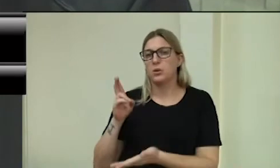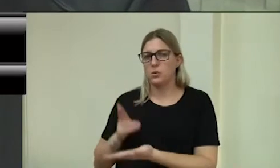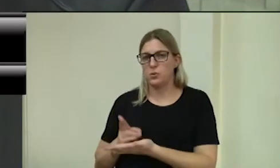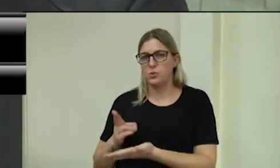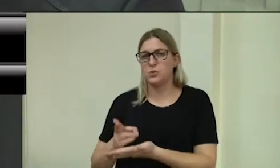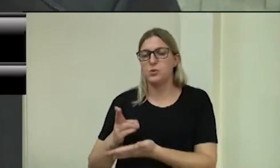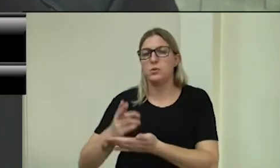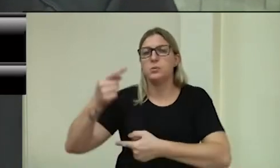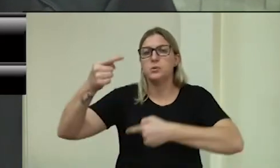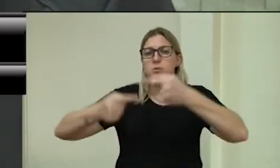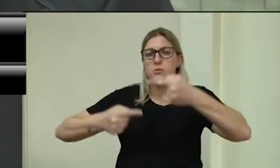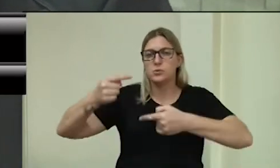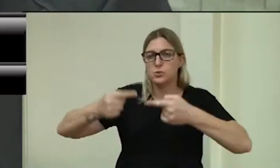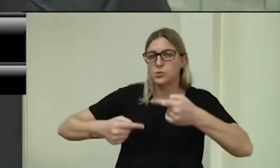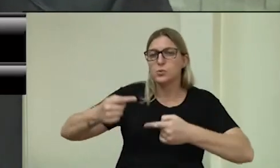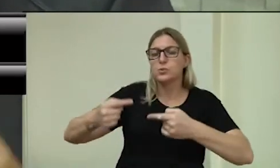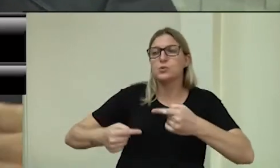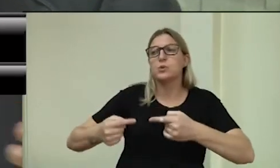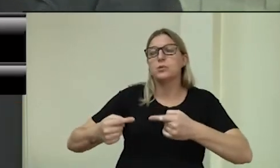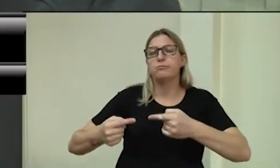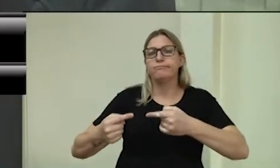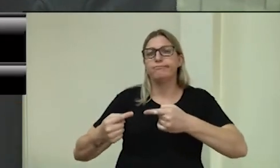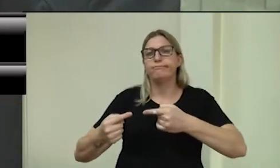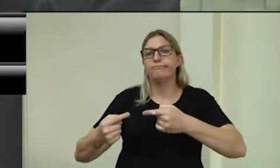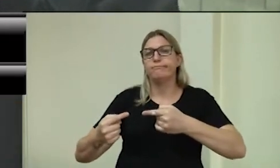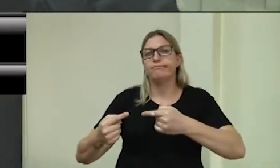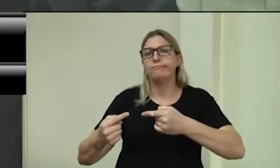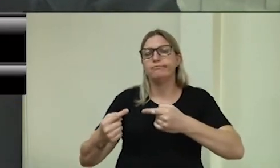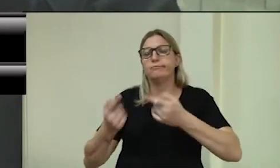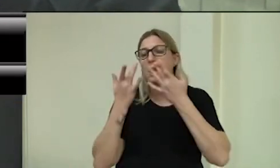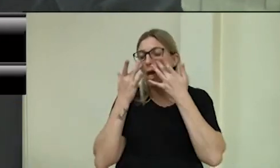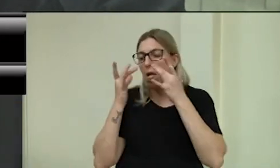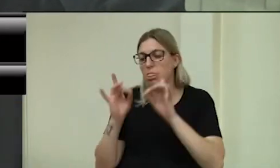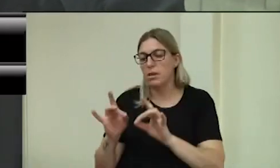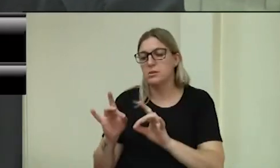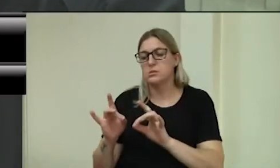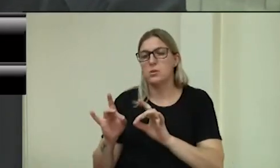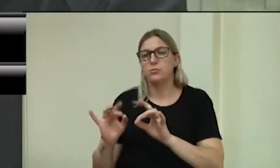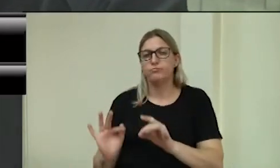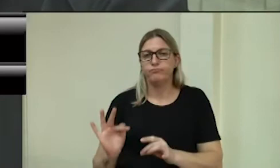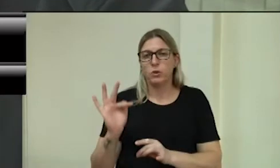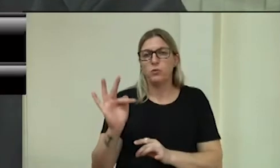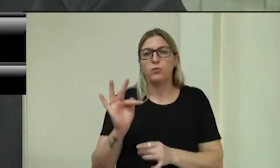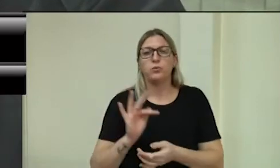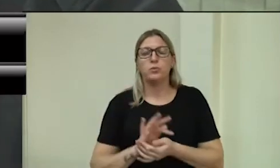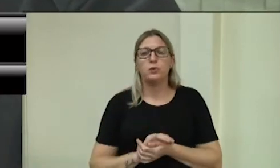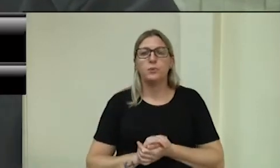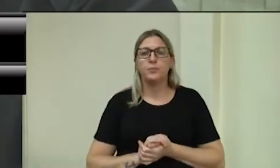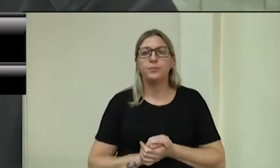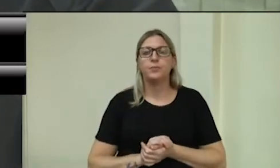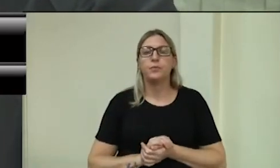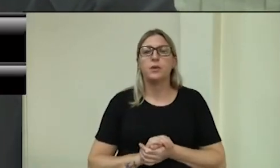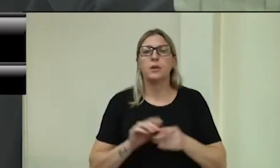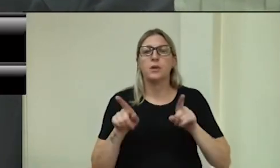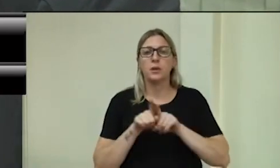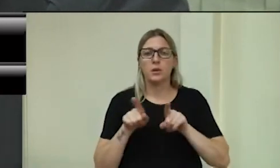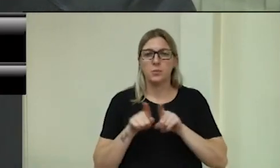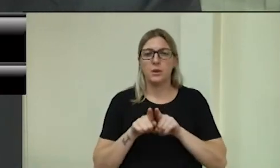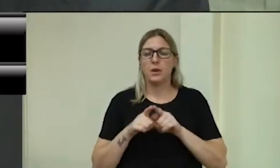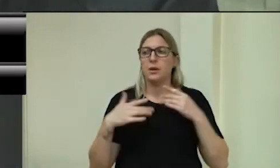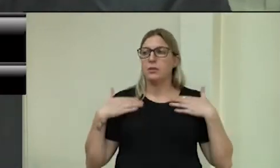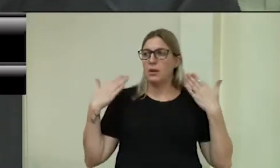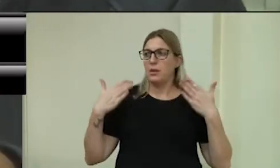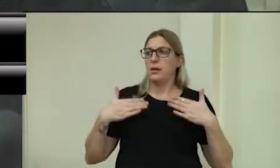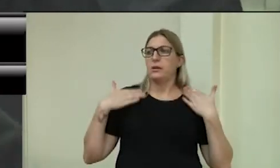com muito mais afim ao longo dos dias. Também dizer a saudação de poder ter o Nadir novamente, o